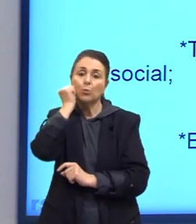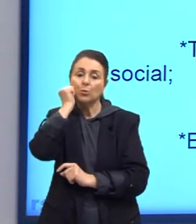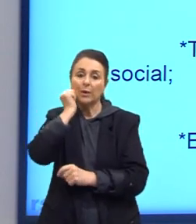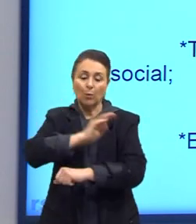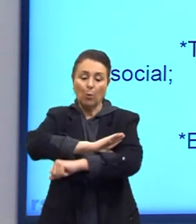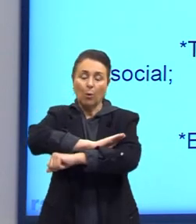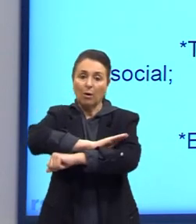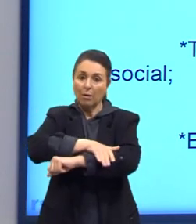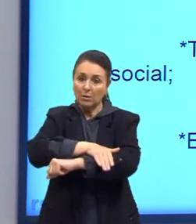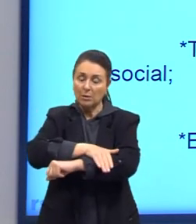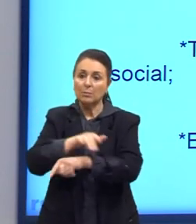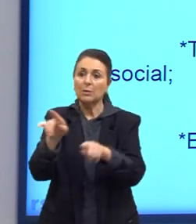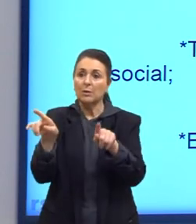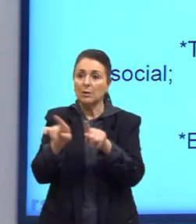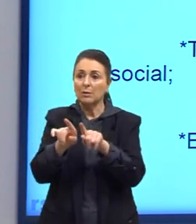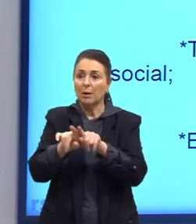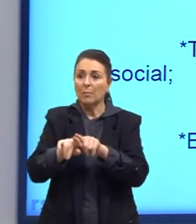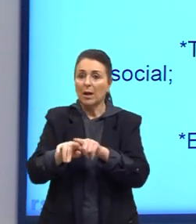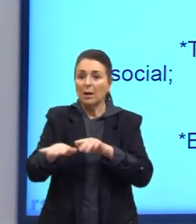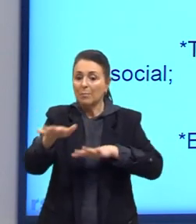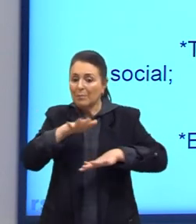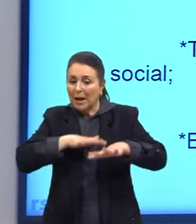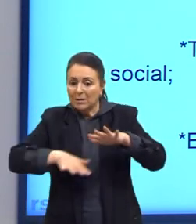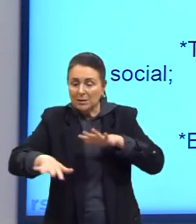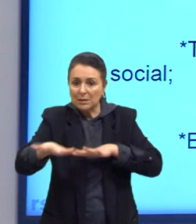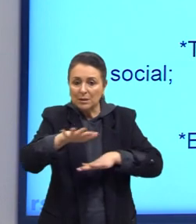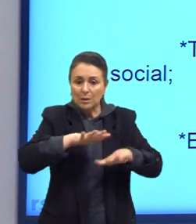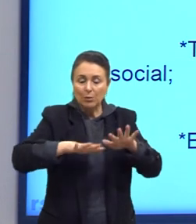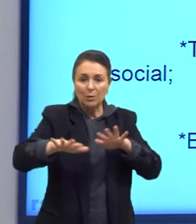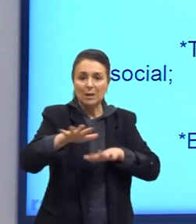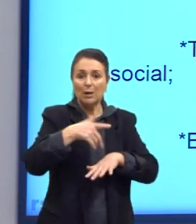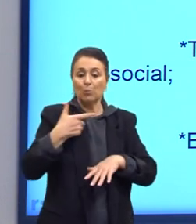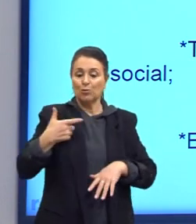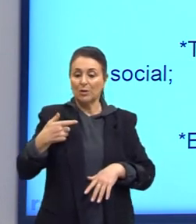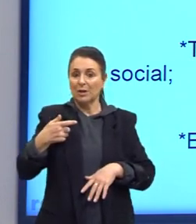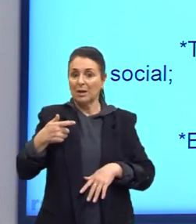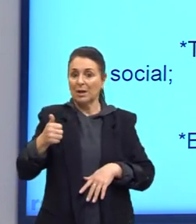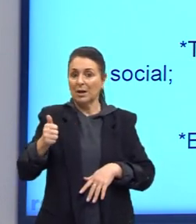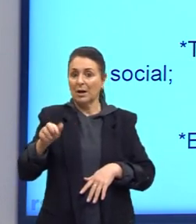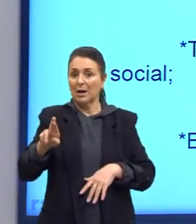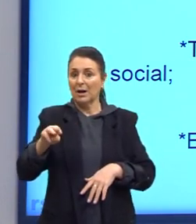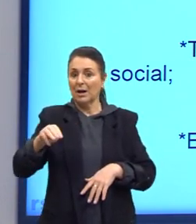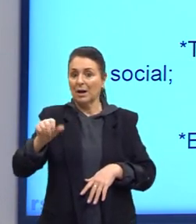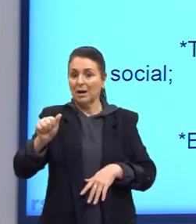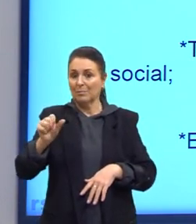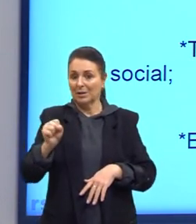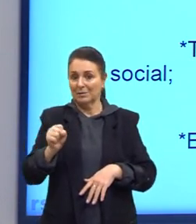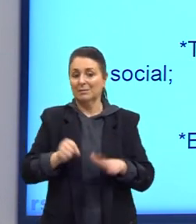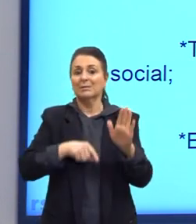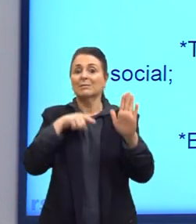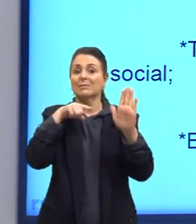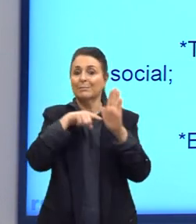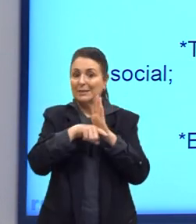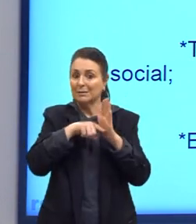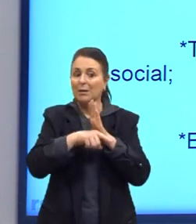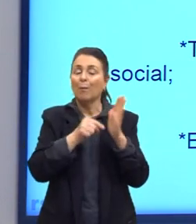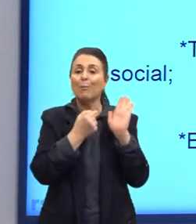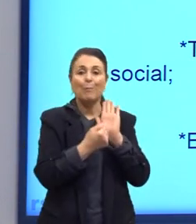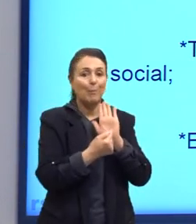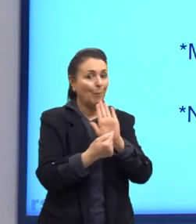racismo e maior circulação de armas. Turma, isso não sou eu que estou falando, não é o clênio, são pesquisas que se